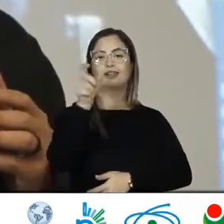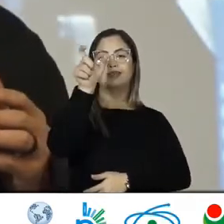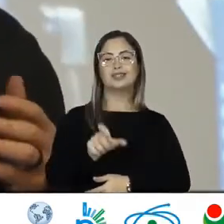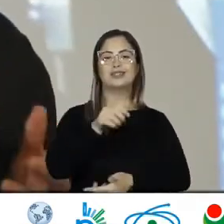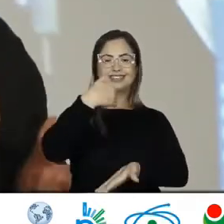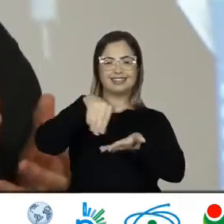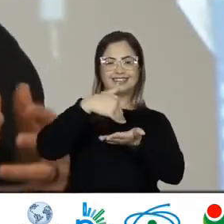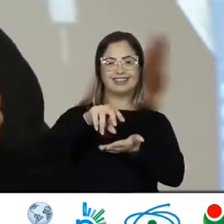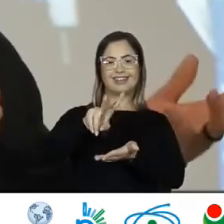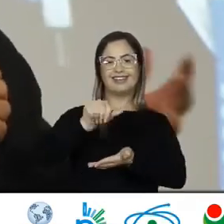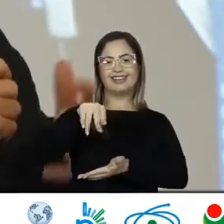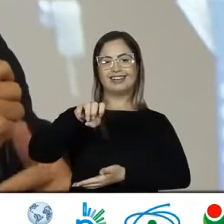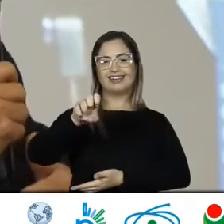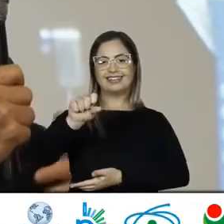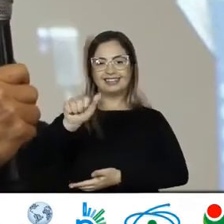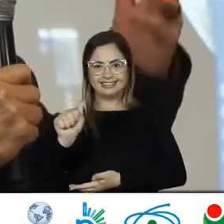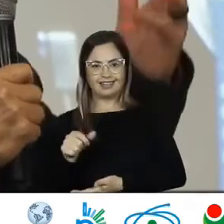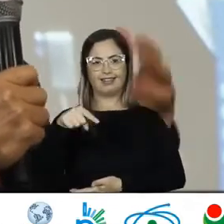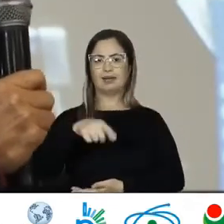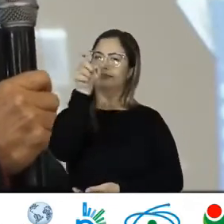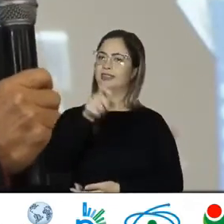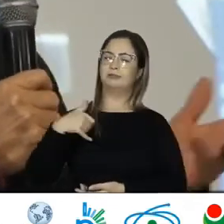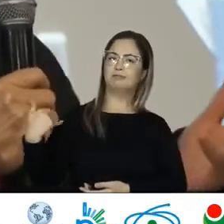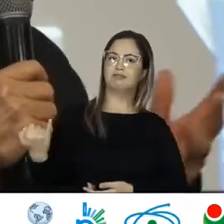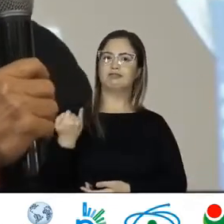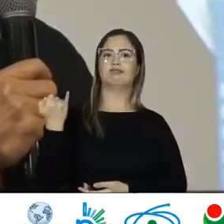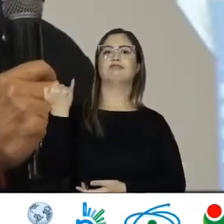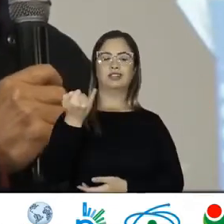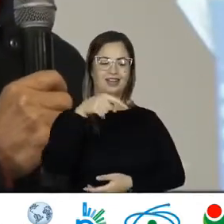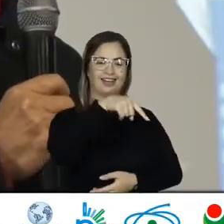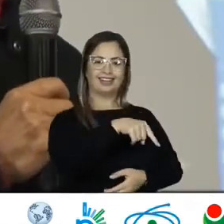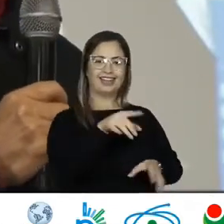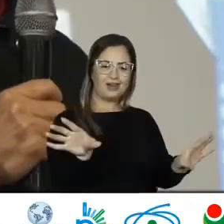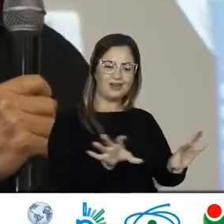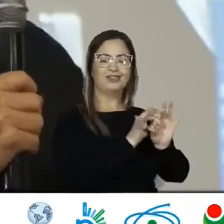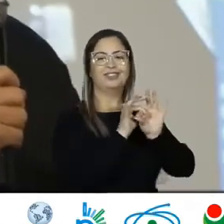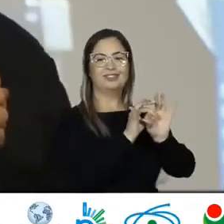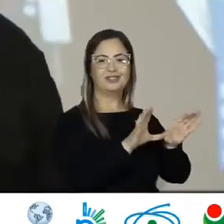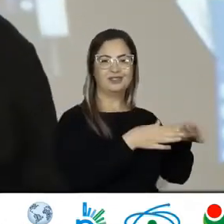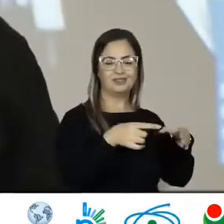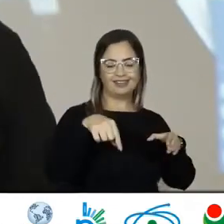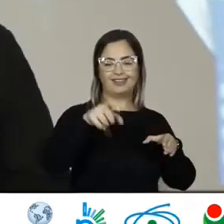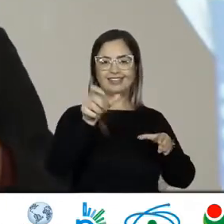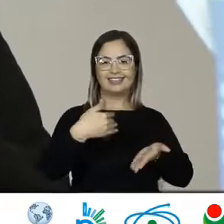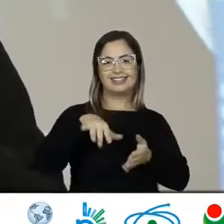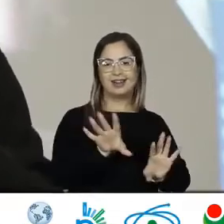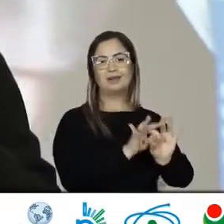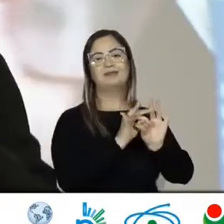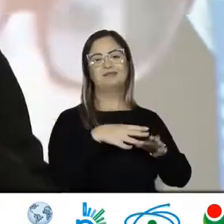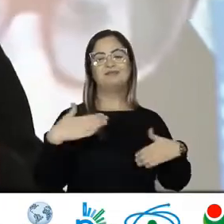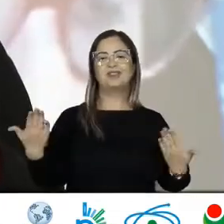Que é O braço direito O braço esquerdo A cabeça E os pés Da comissão Então Muito